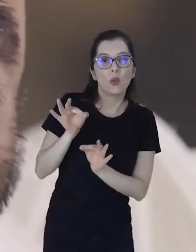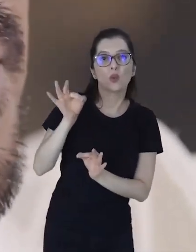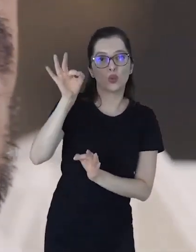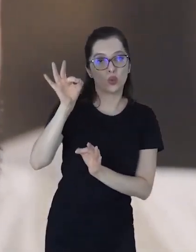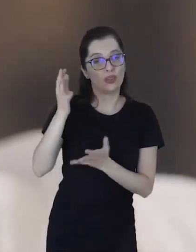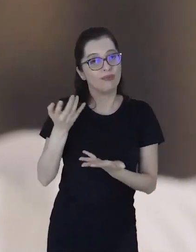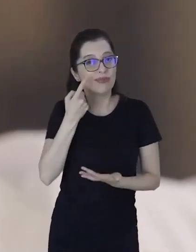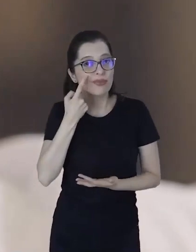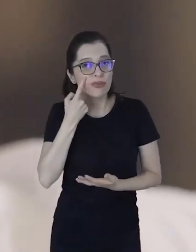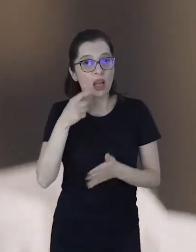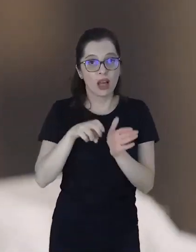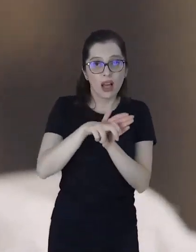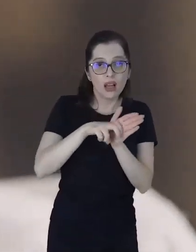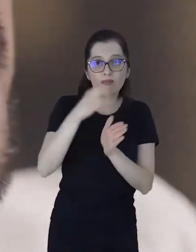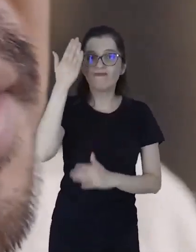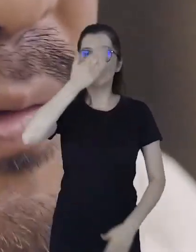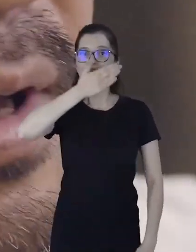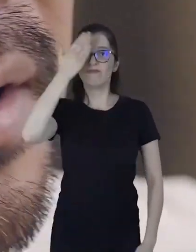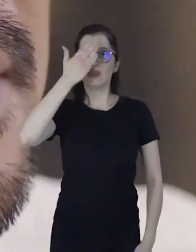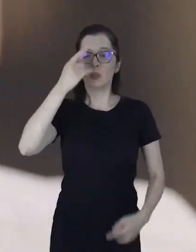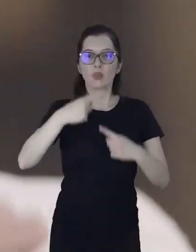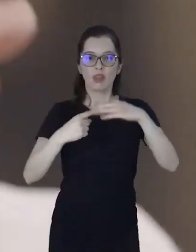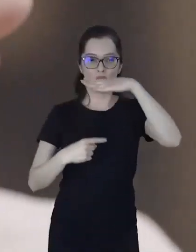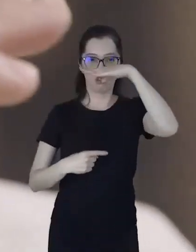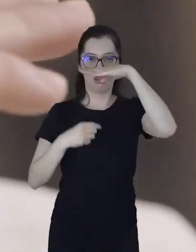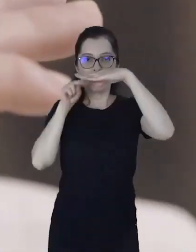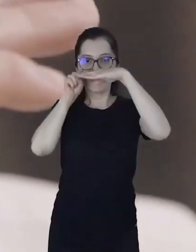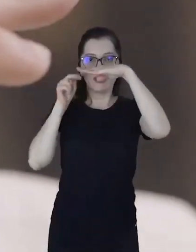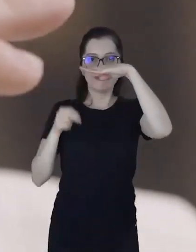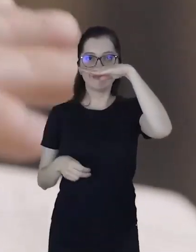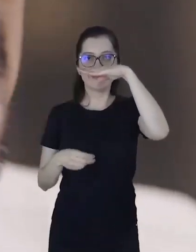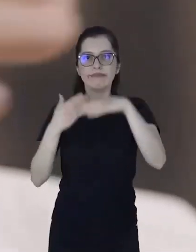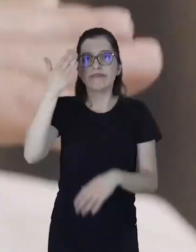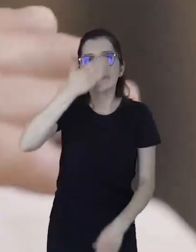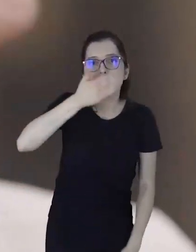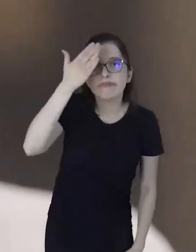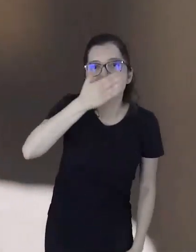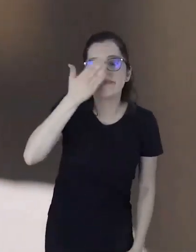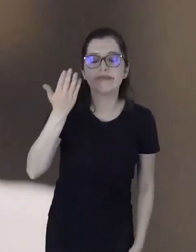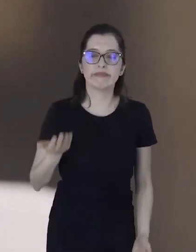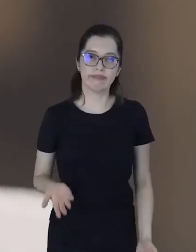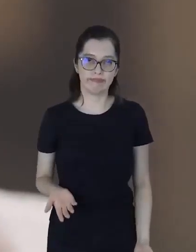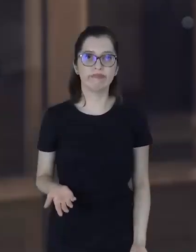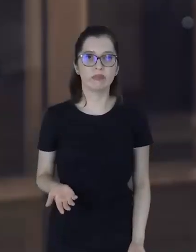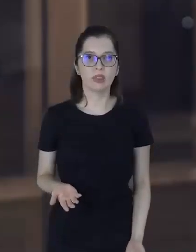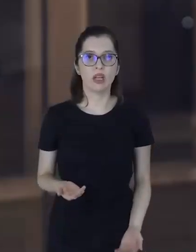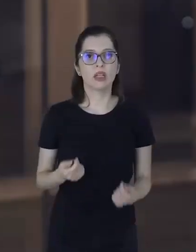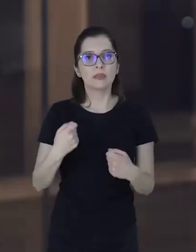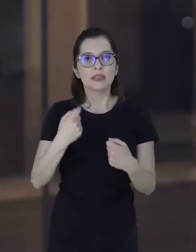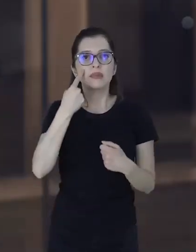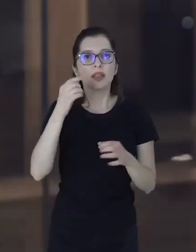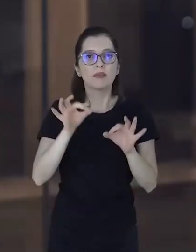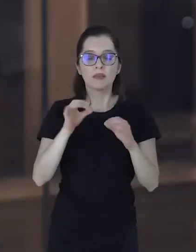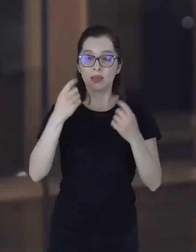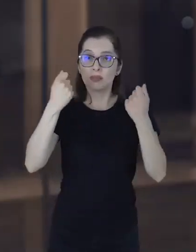dependendo da altura, o cadeirante nem vê, só vê aqui assim. Indica com a mão abaixo do nariz. E como com a inclinação do